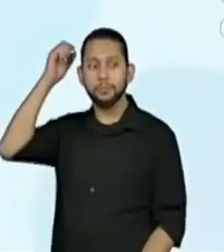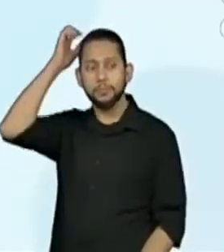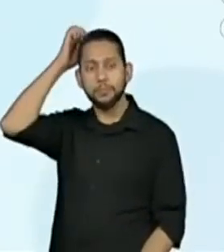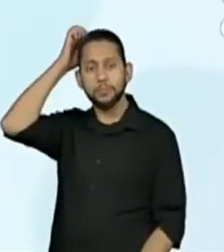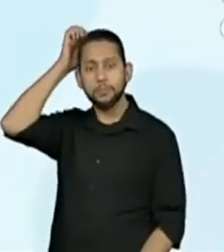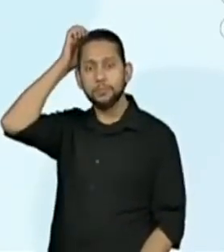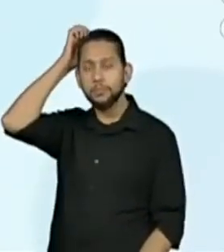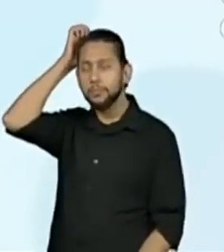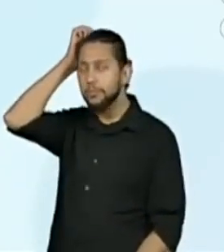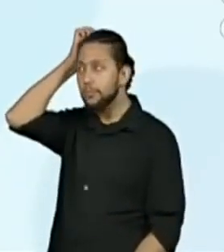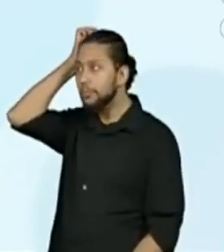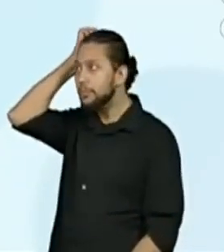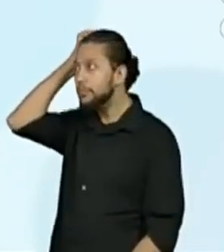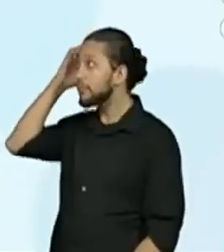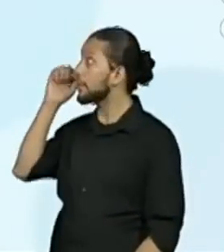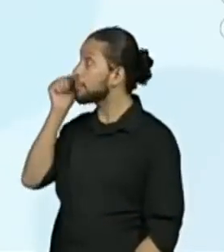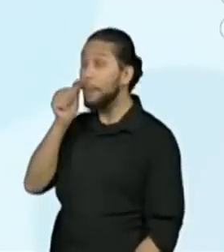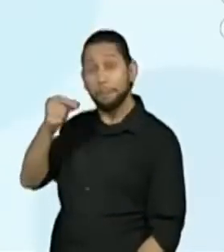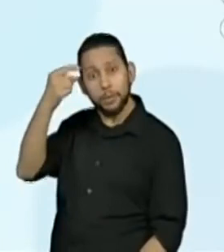Meio centímetro.